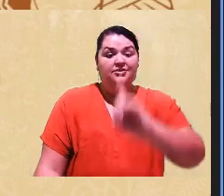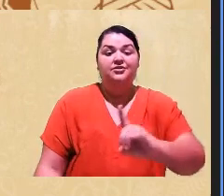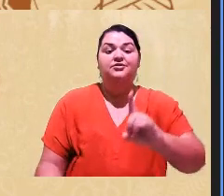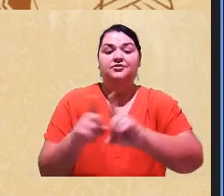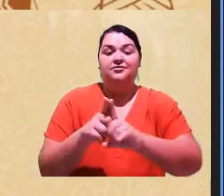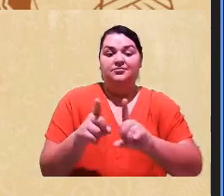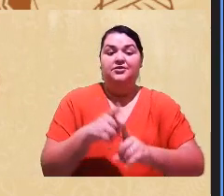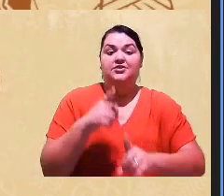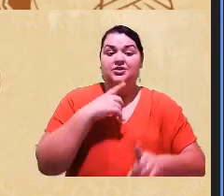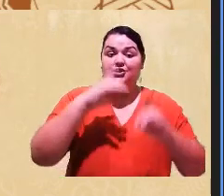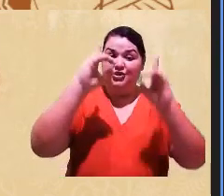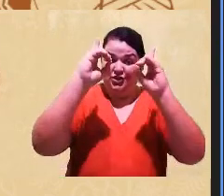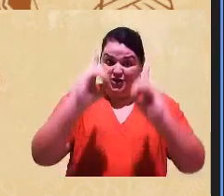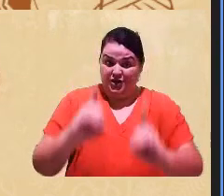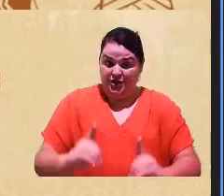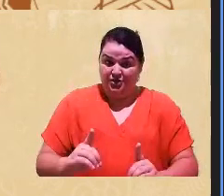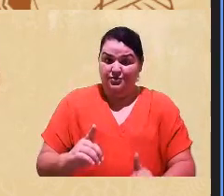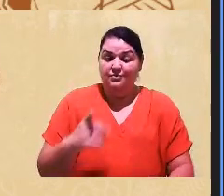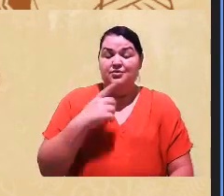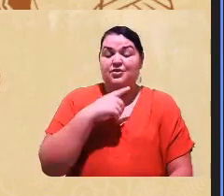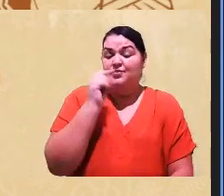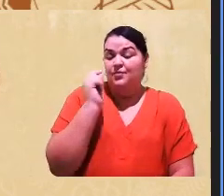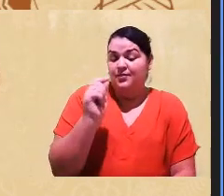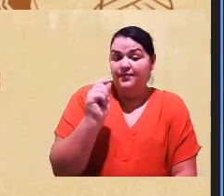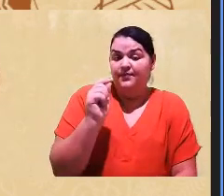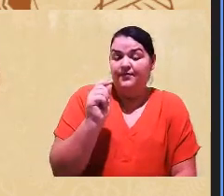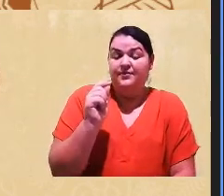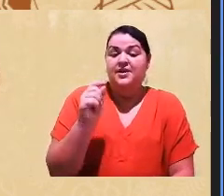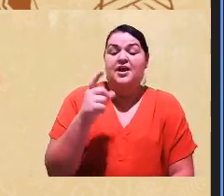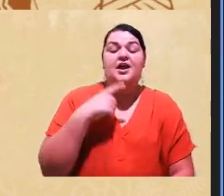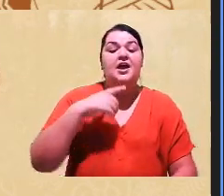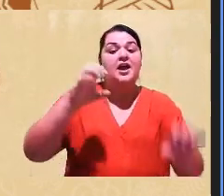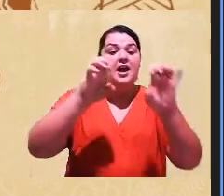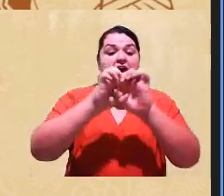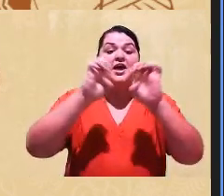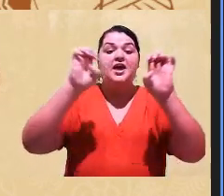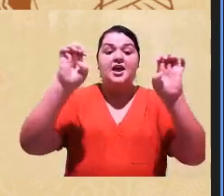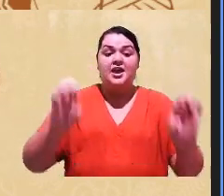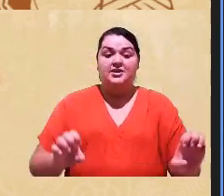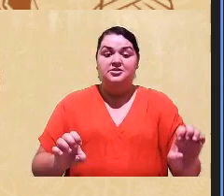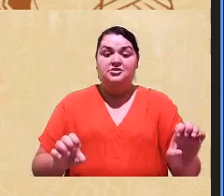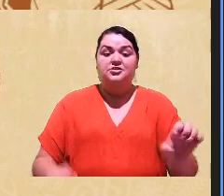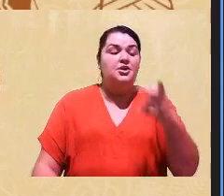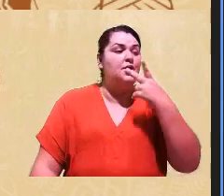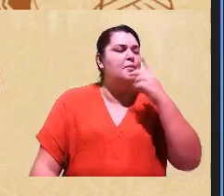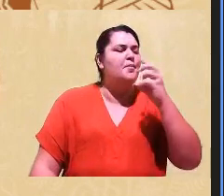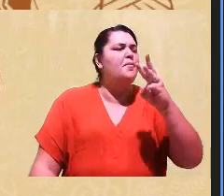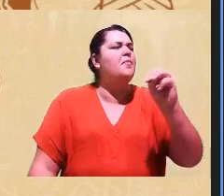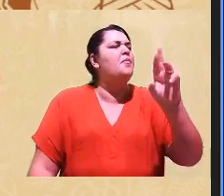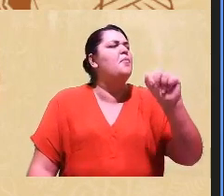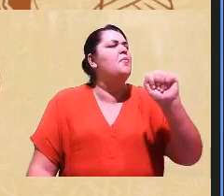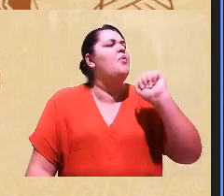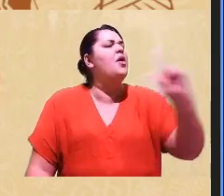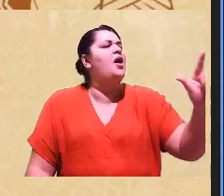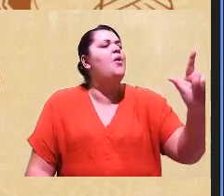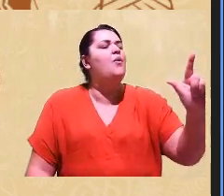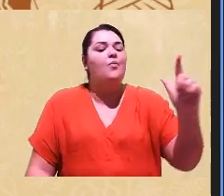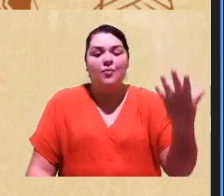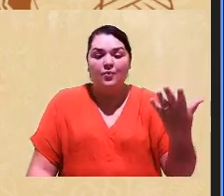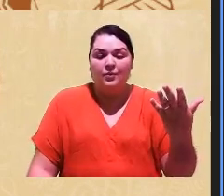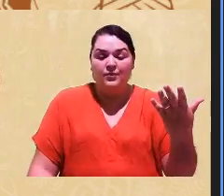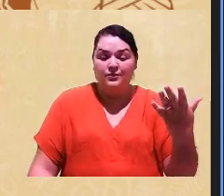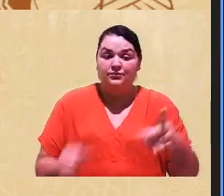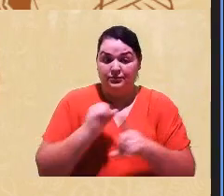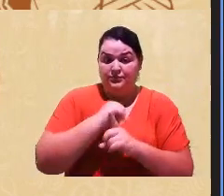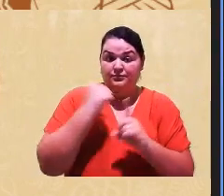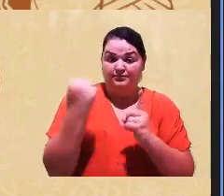de direito, mas a gente está falando também de ética, a está falando de moral, porque essa sociedade permite que um